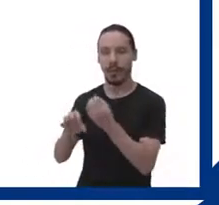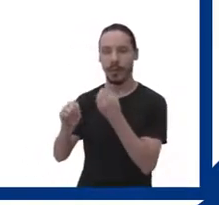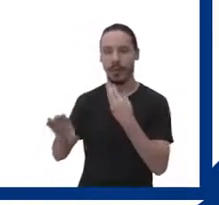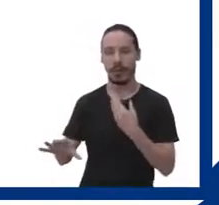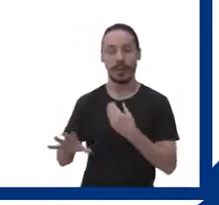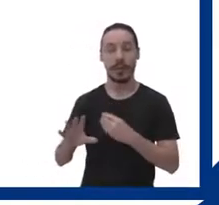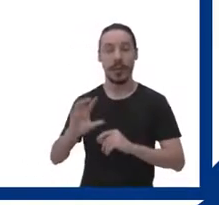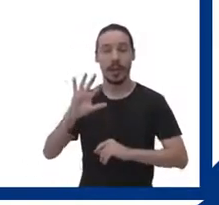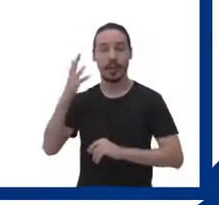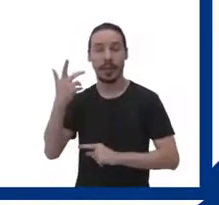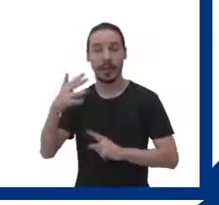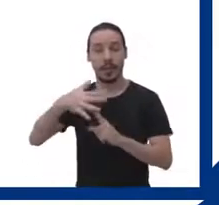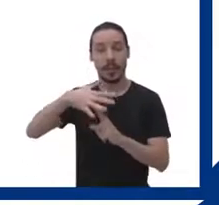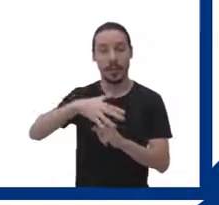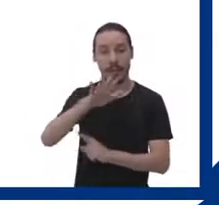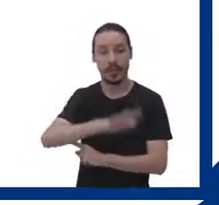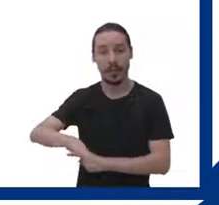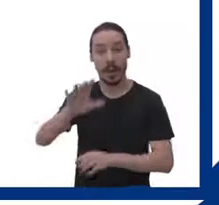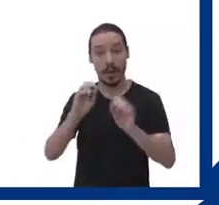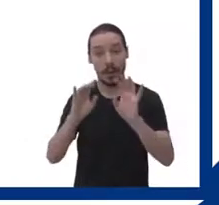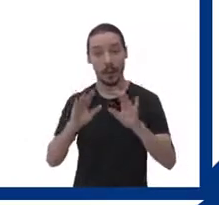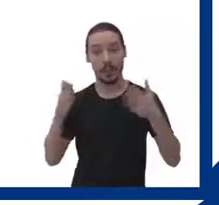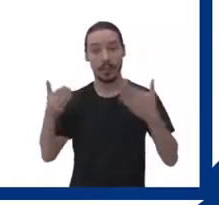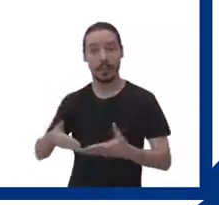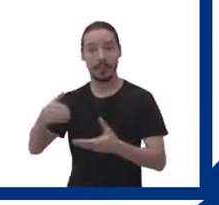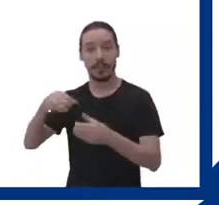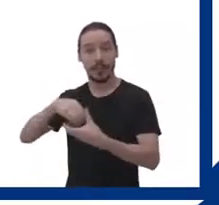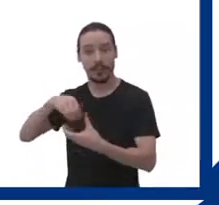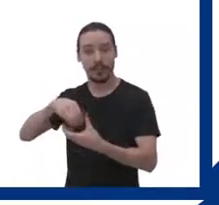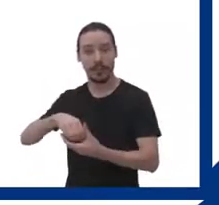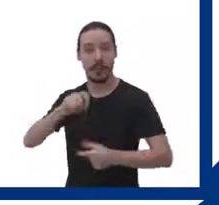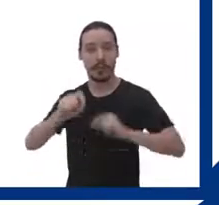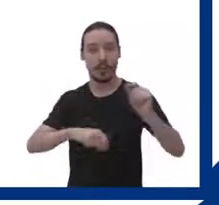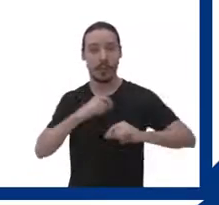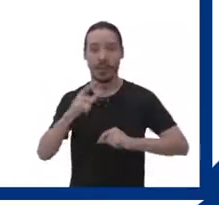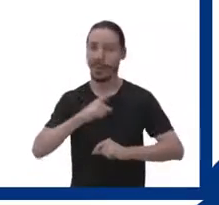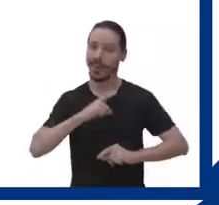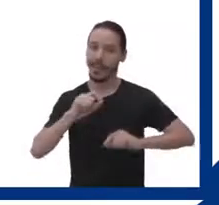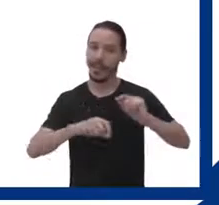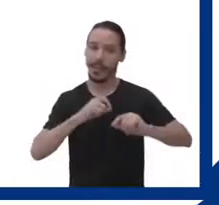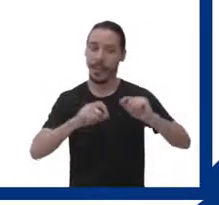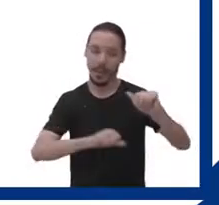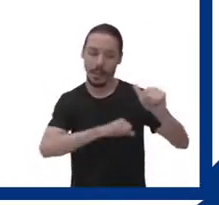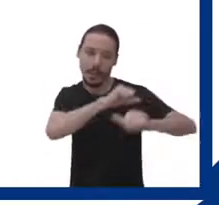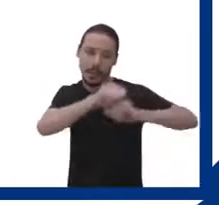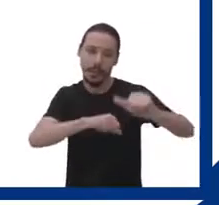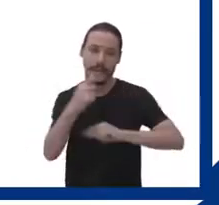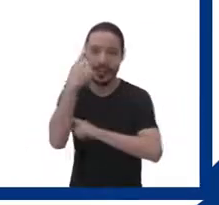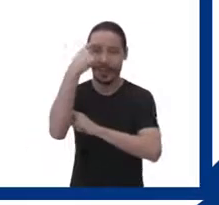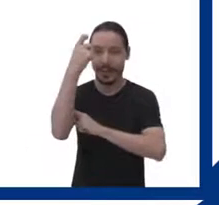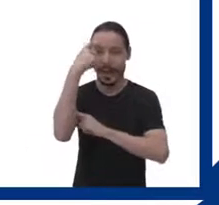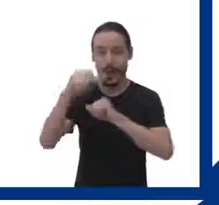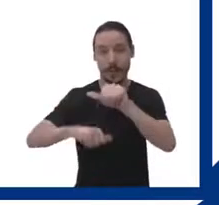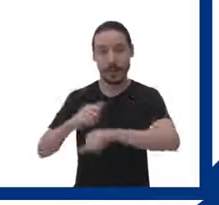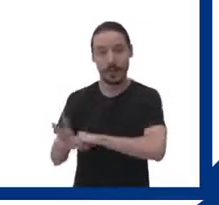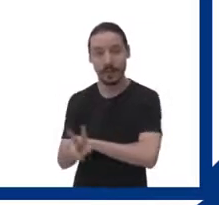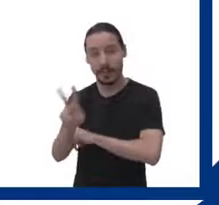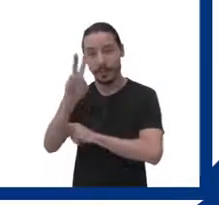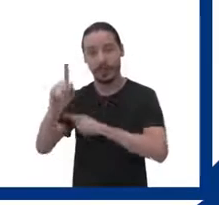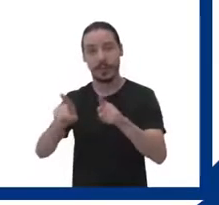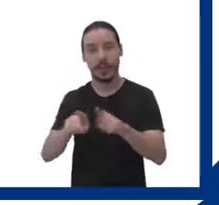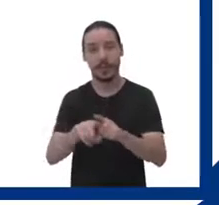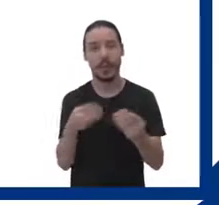na região oeste do Paraná, especialmente na União Oeste, demandou de um processo de desconstrução de juízo